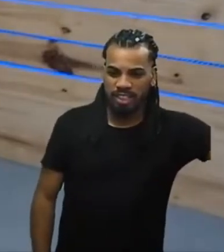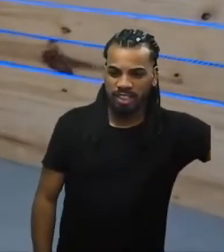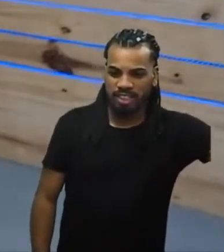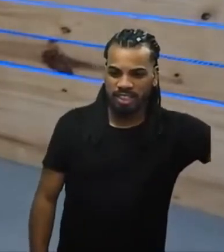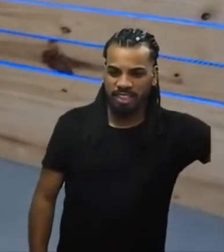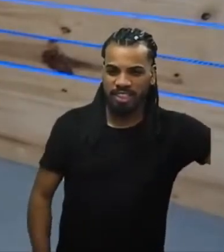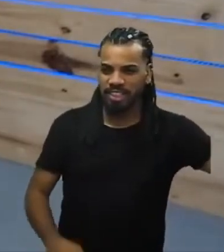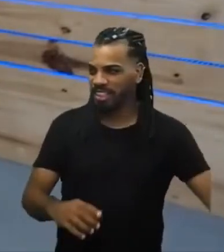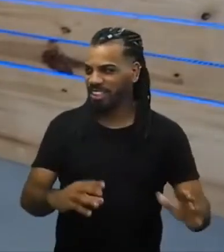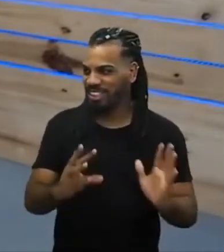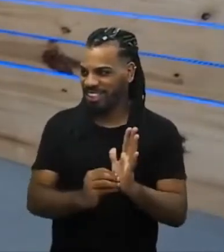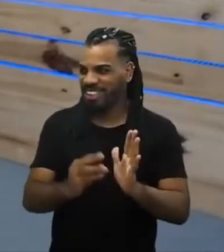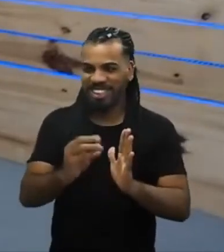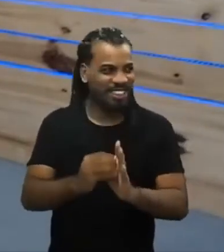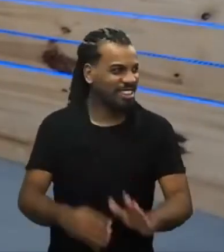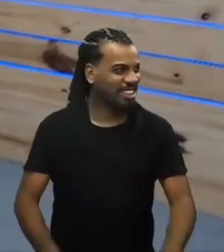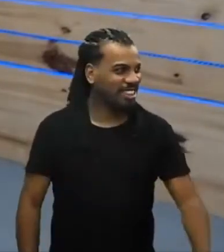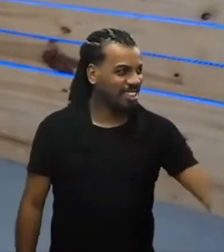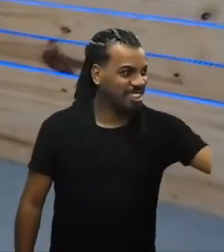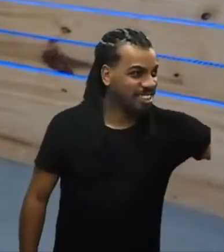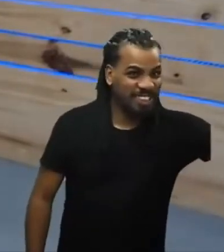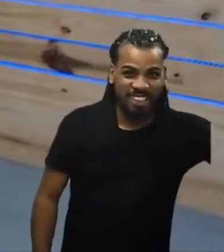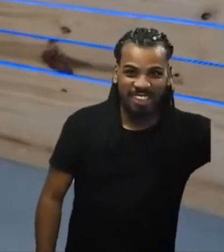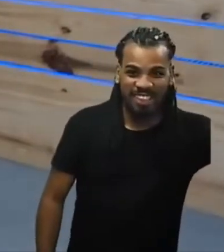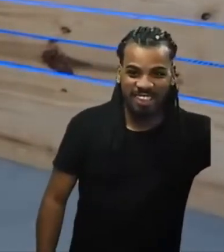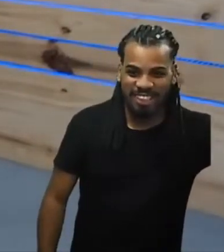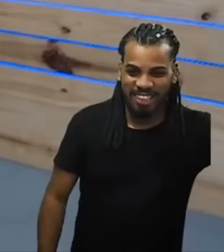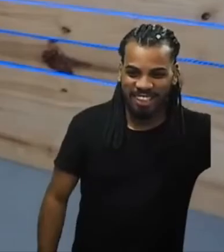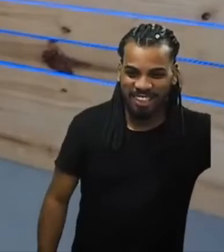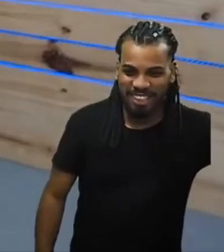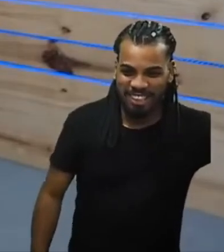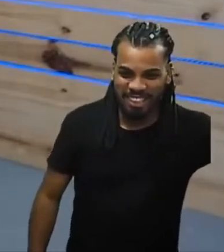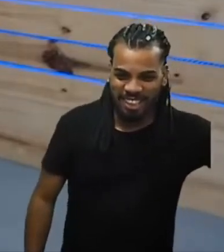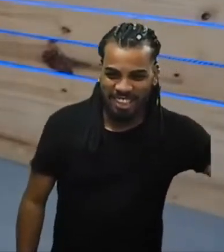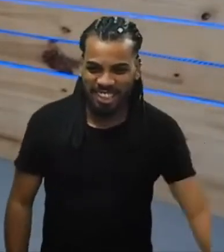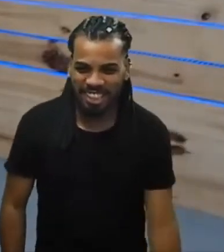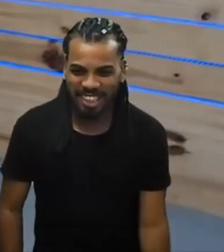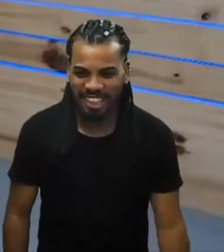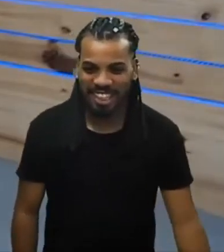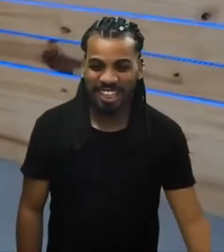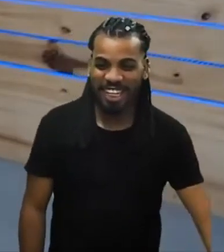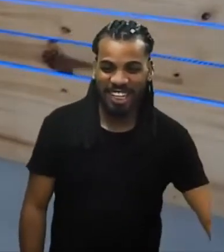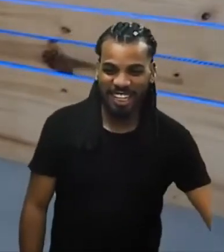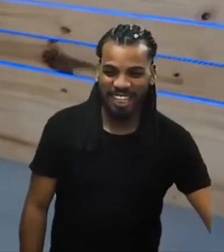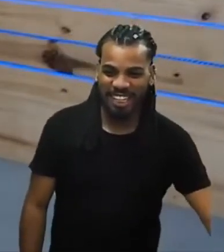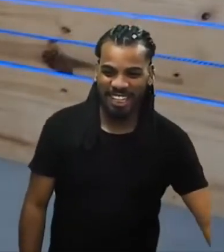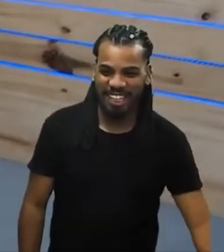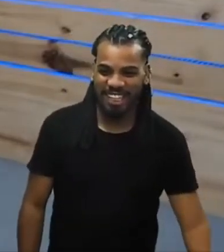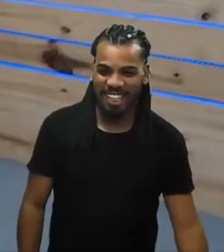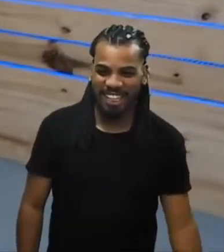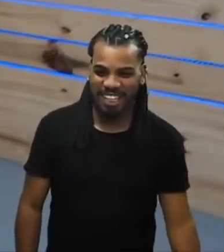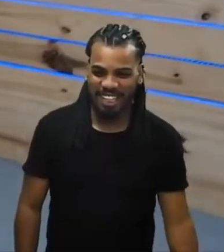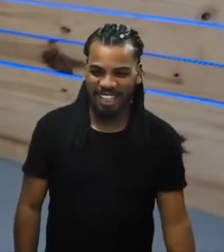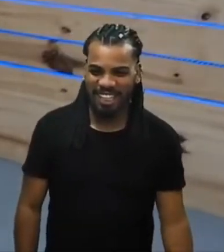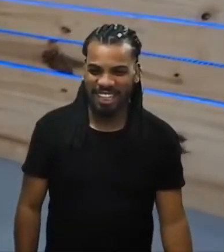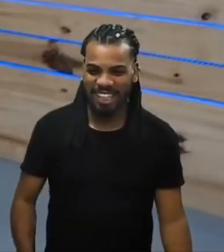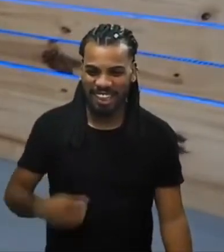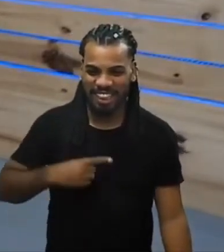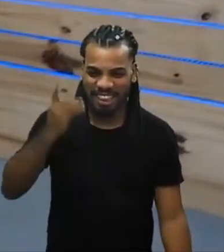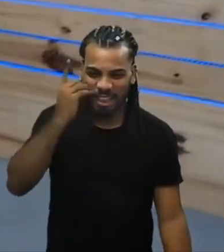conteúdo. Bons estudos e nós ficamos por aqui. Eu,